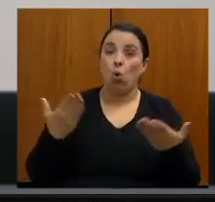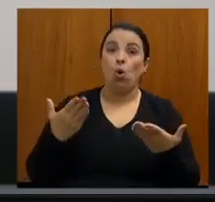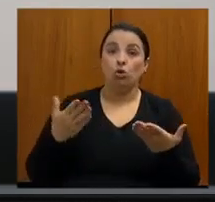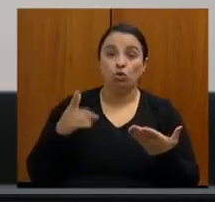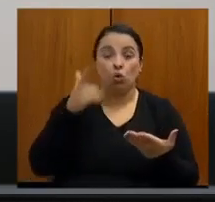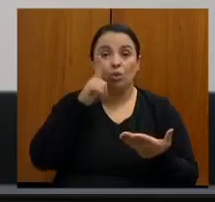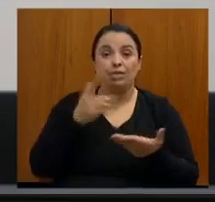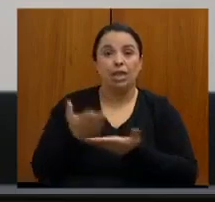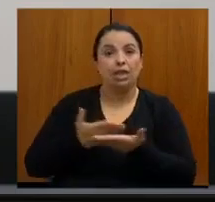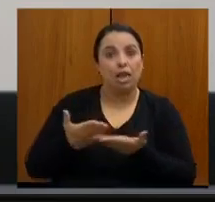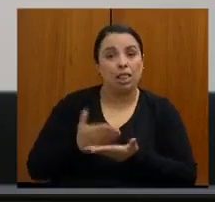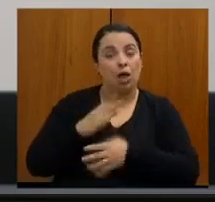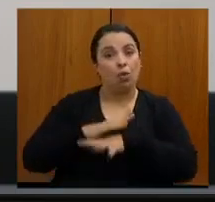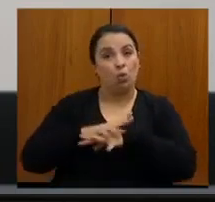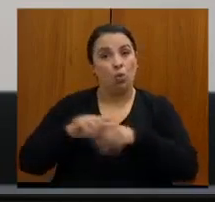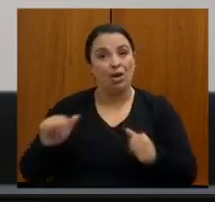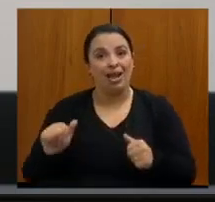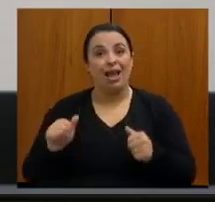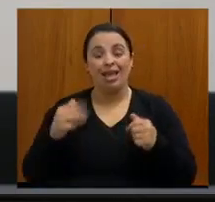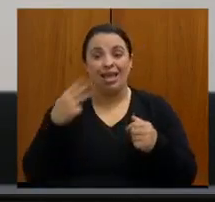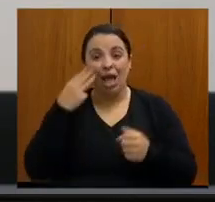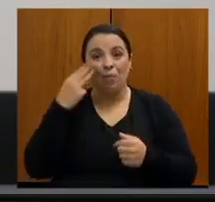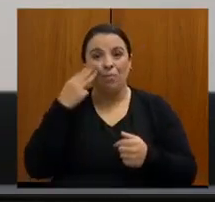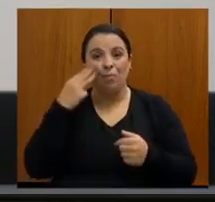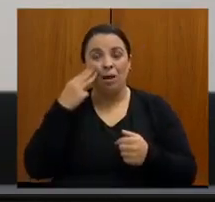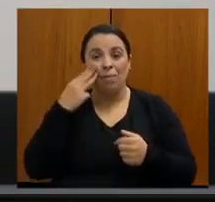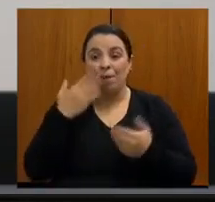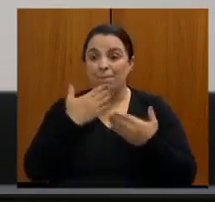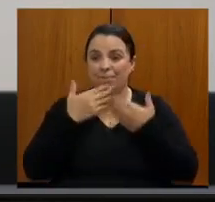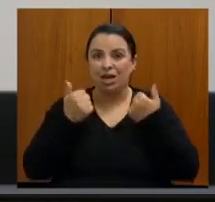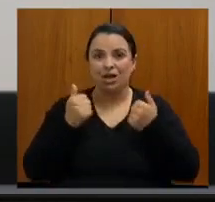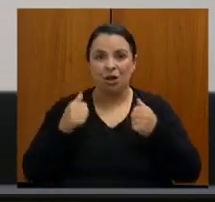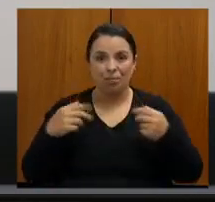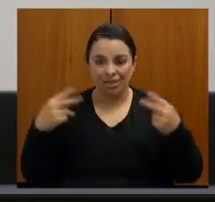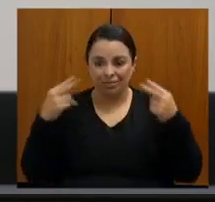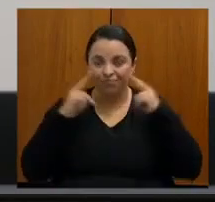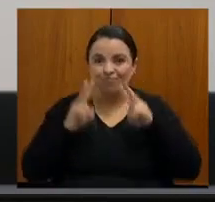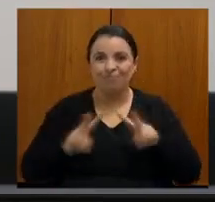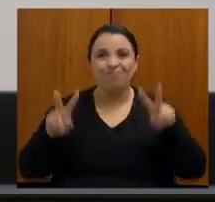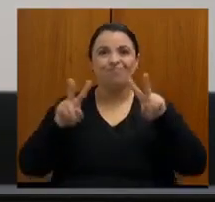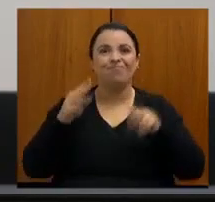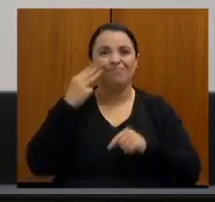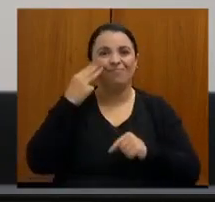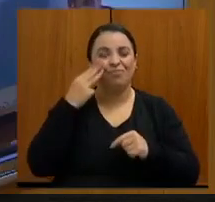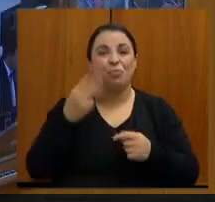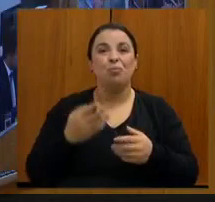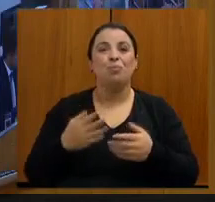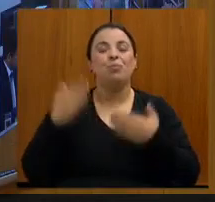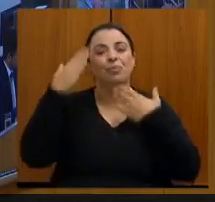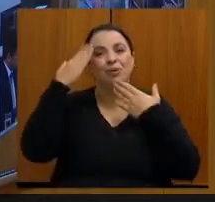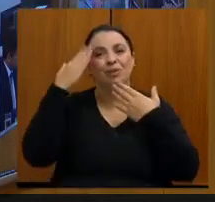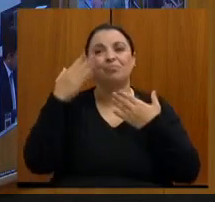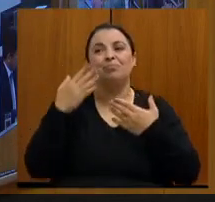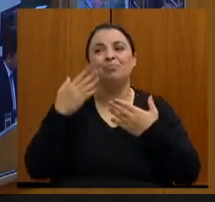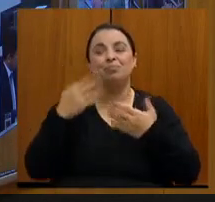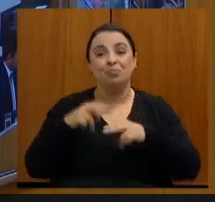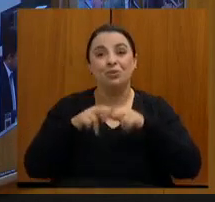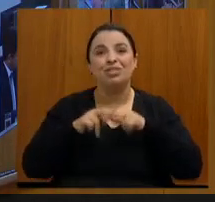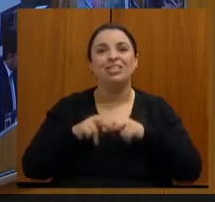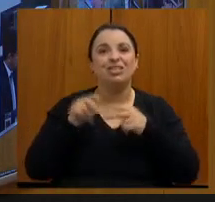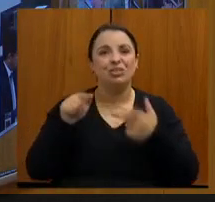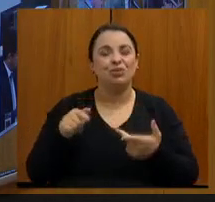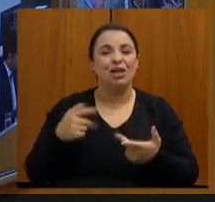da própria mama. Então, a mastologia avançou muito graças à cirurgia oncoplástica, graças a grandes estudos que a mastologia